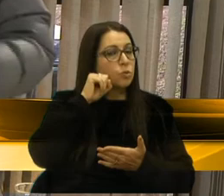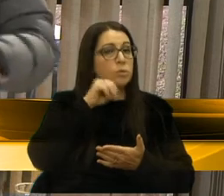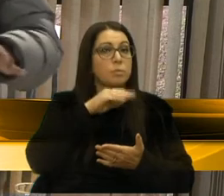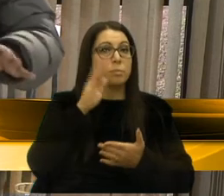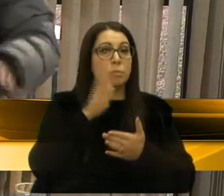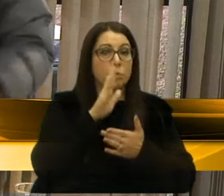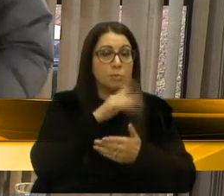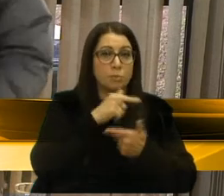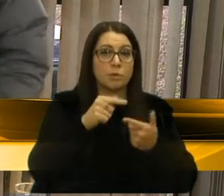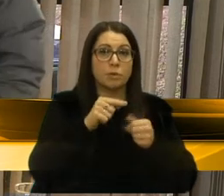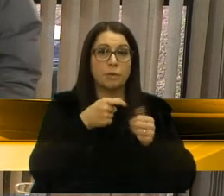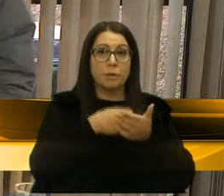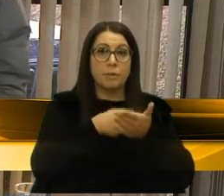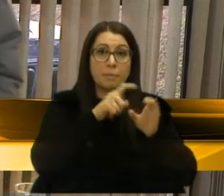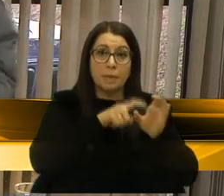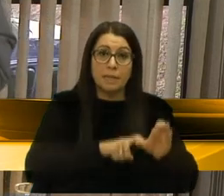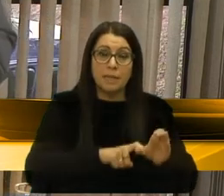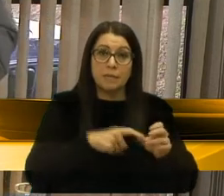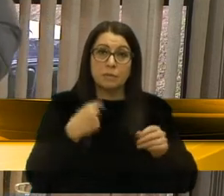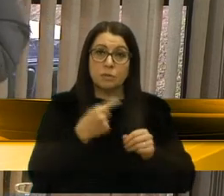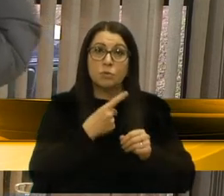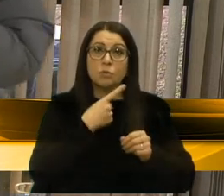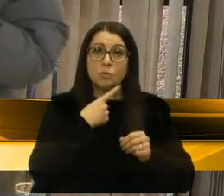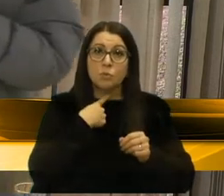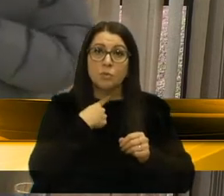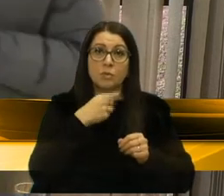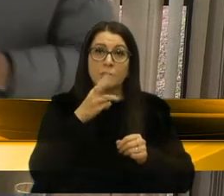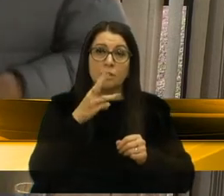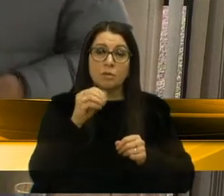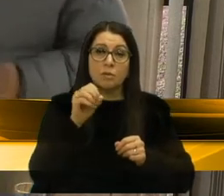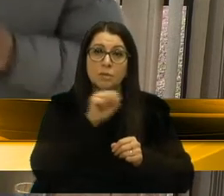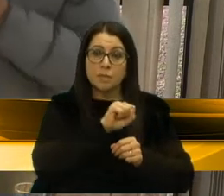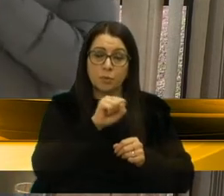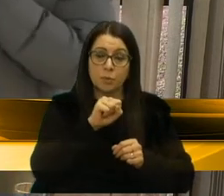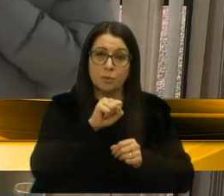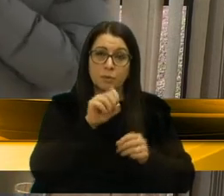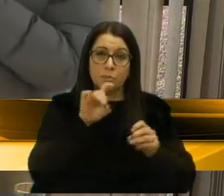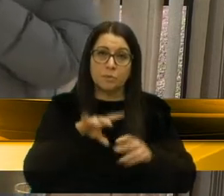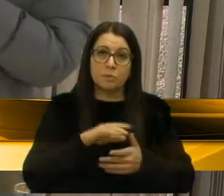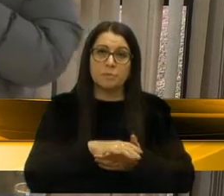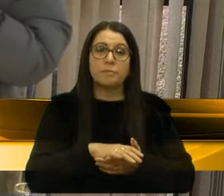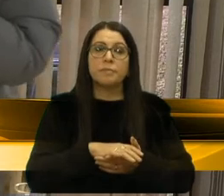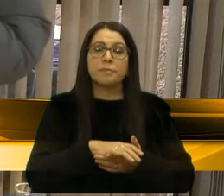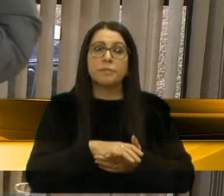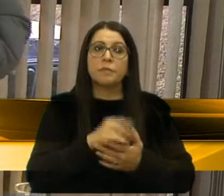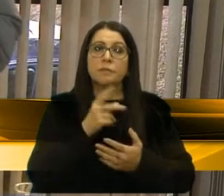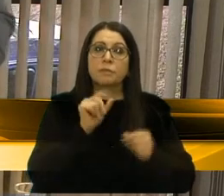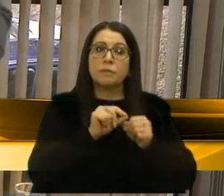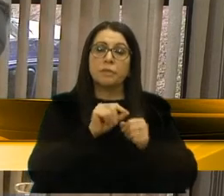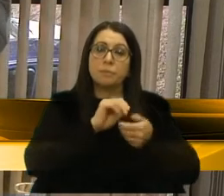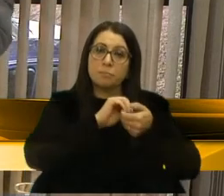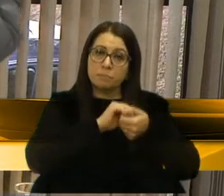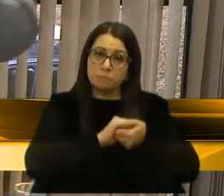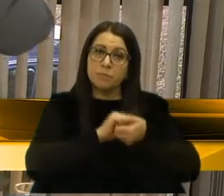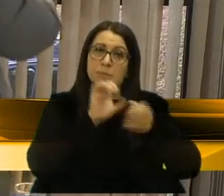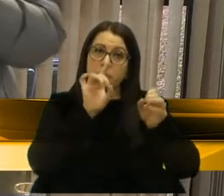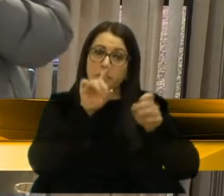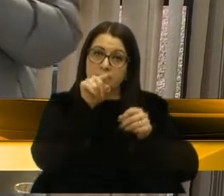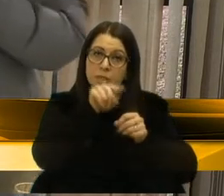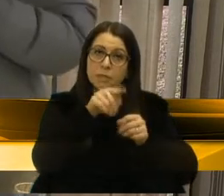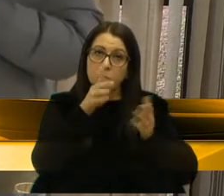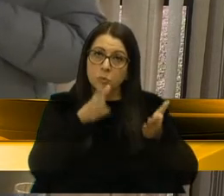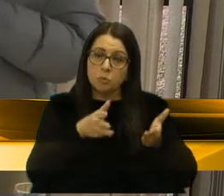as pendências que nós temos para o nosso município. Mas eu gostaria, nesses 30 segundos que me restam, de fazer uma saudação muito especial, que